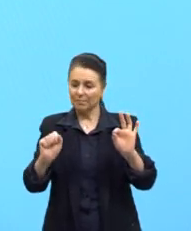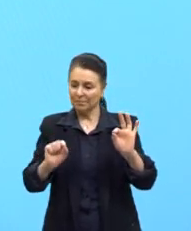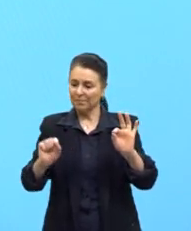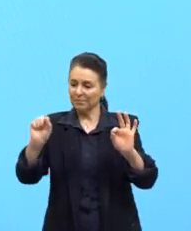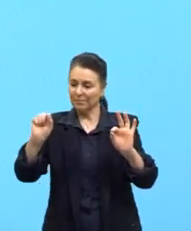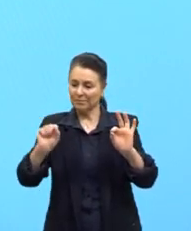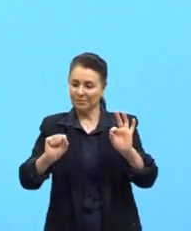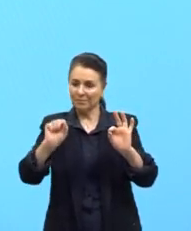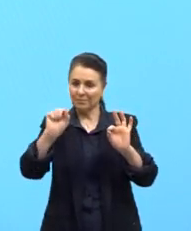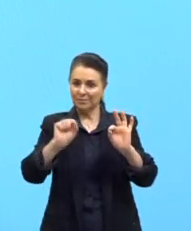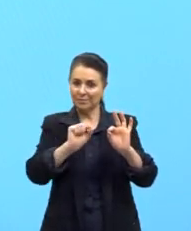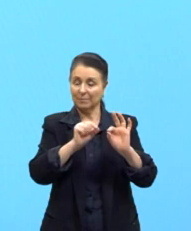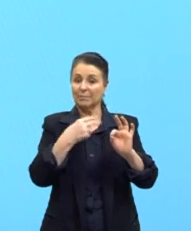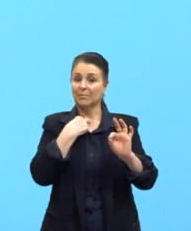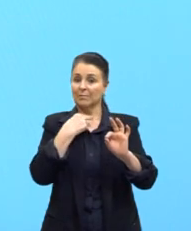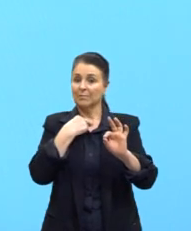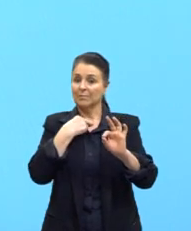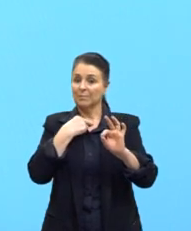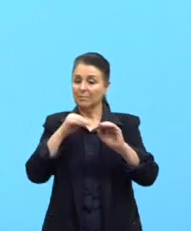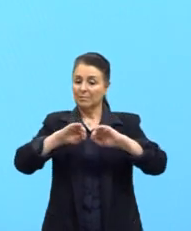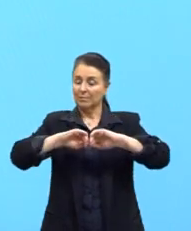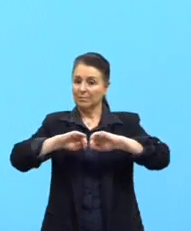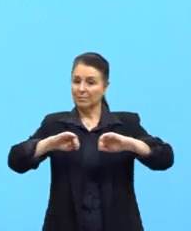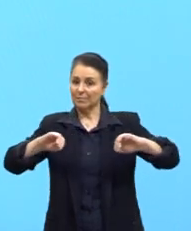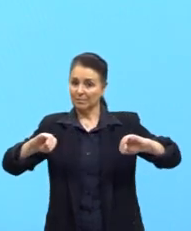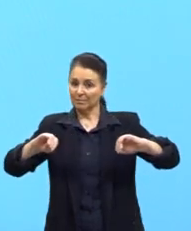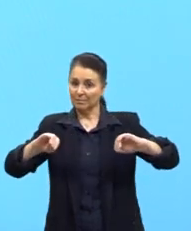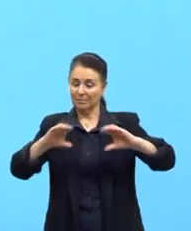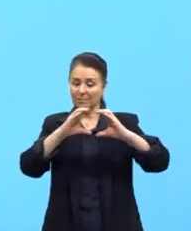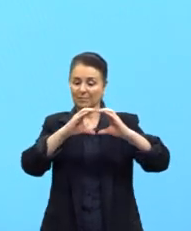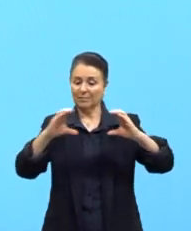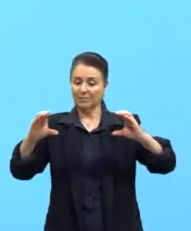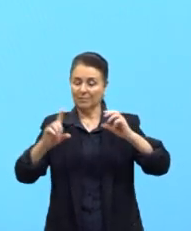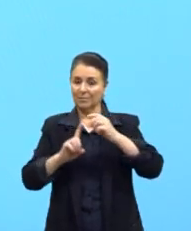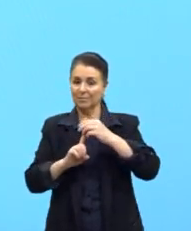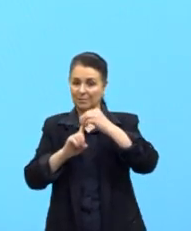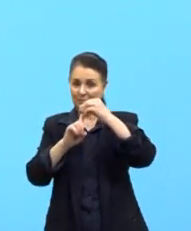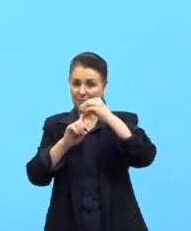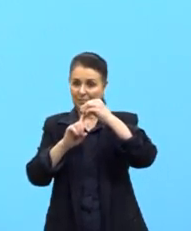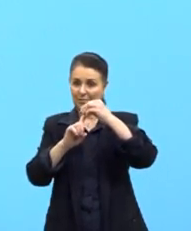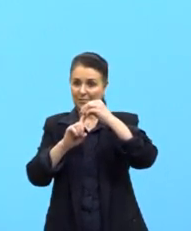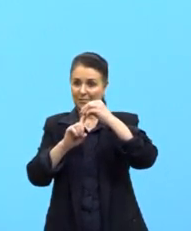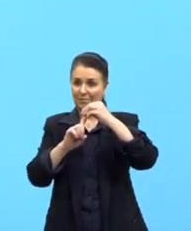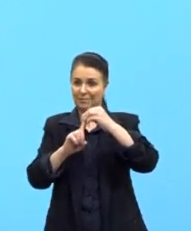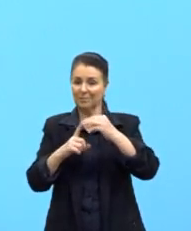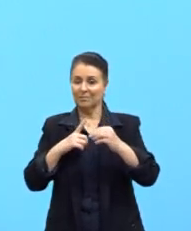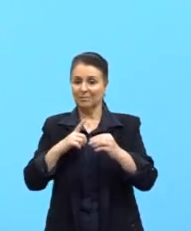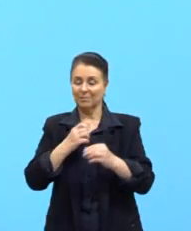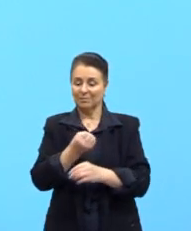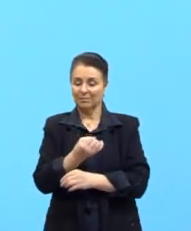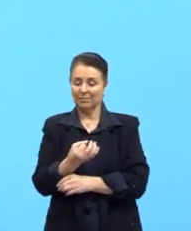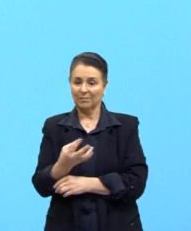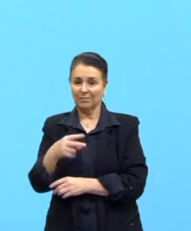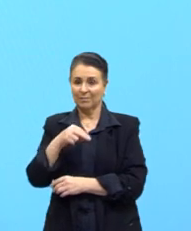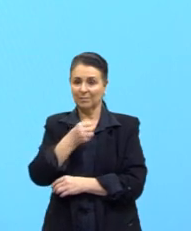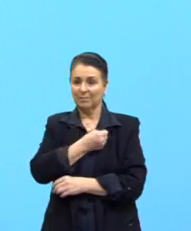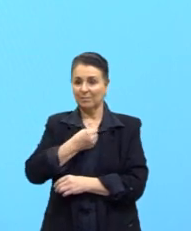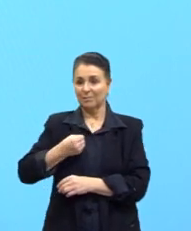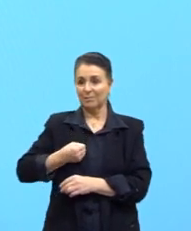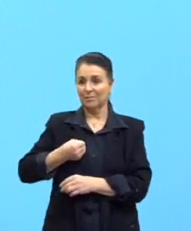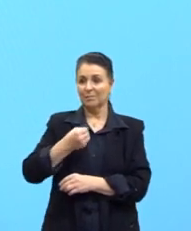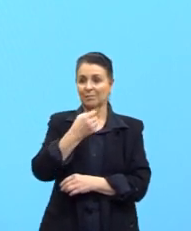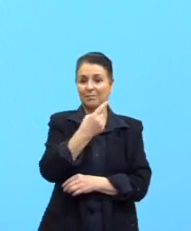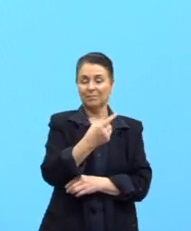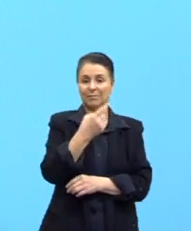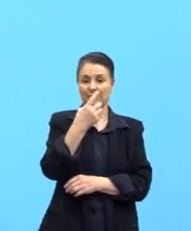nada esteja interrompendo essa minha cadeia principal. Então, eu vou contar o número de carbono. Um, dois,